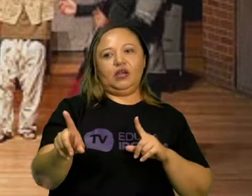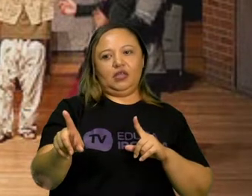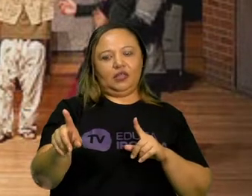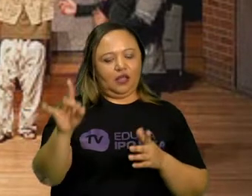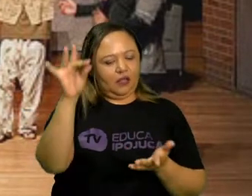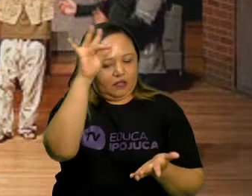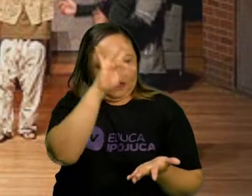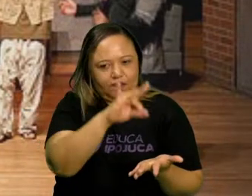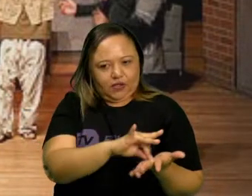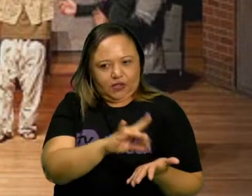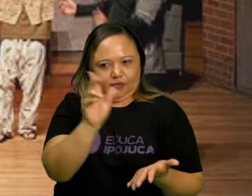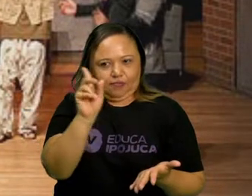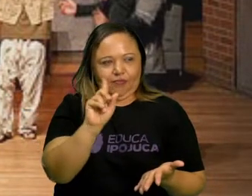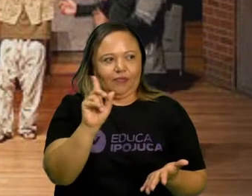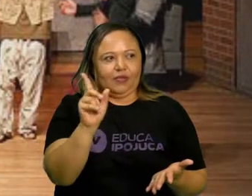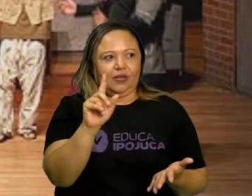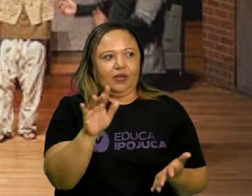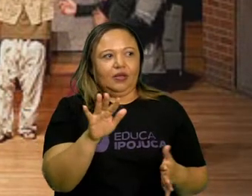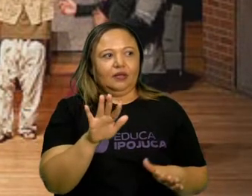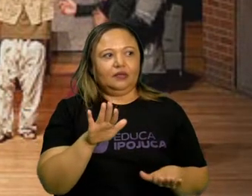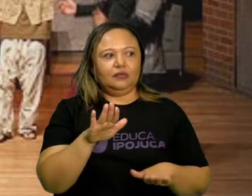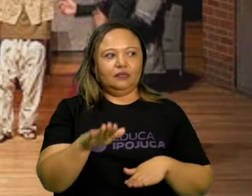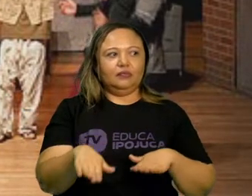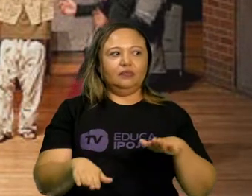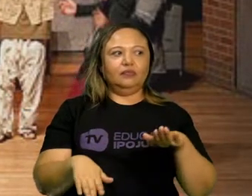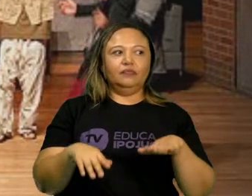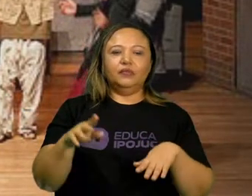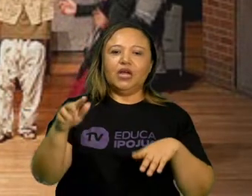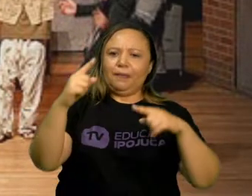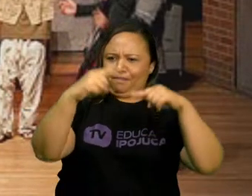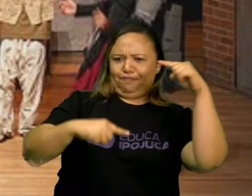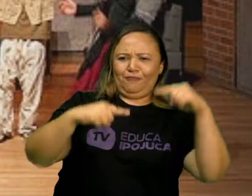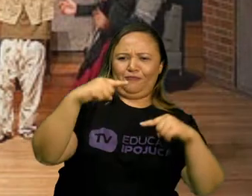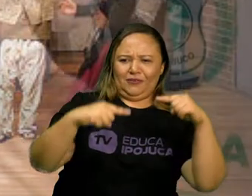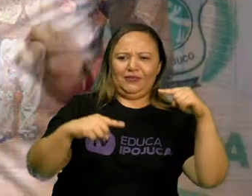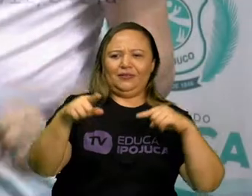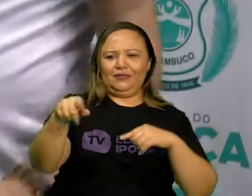-naturalista. E vejam que tem ali uma pegada bem política, né?